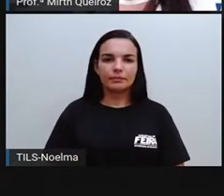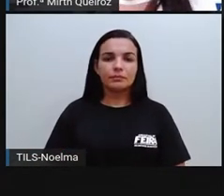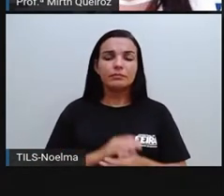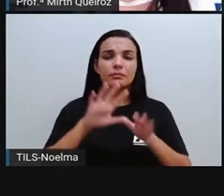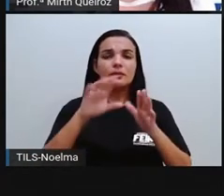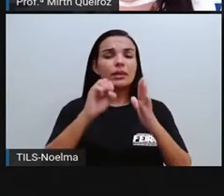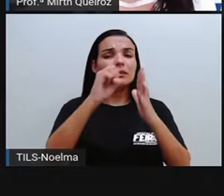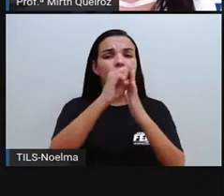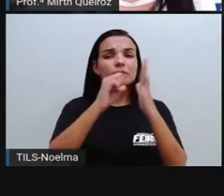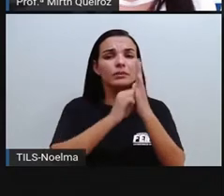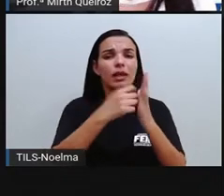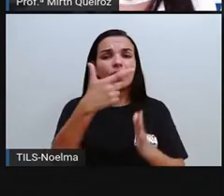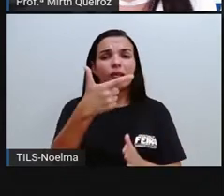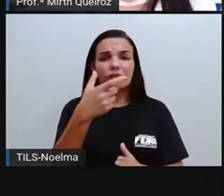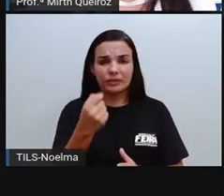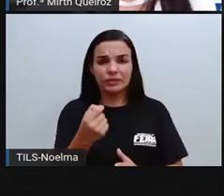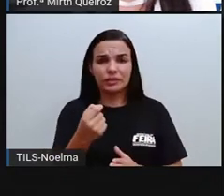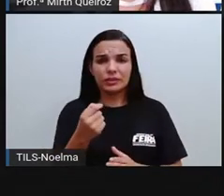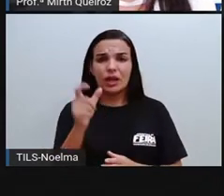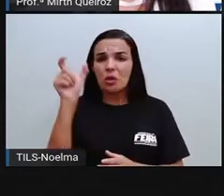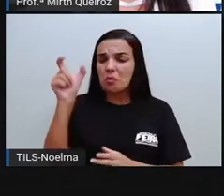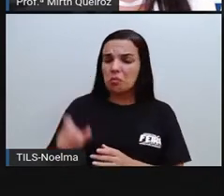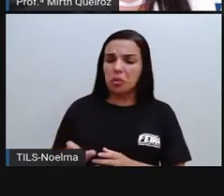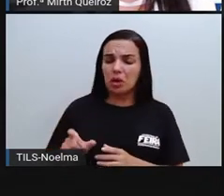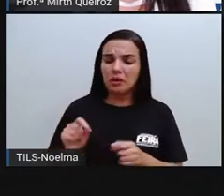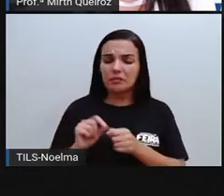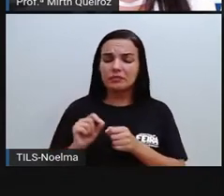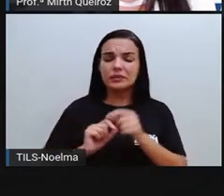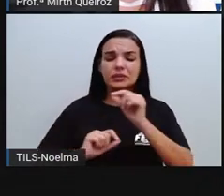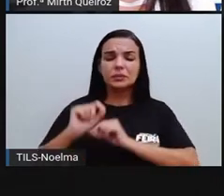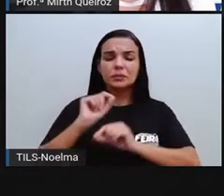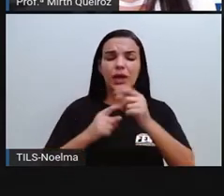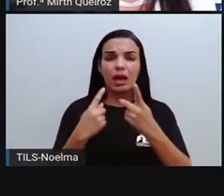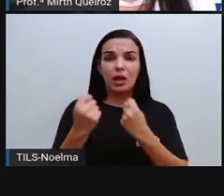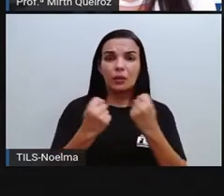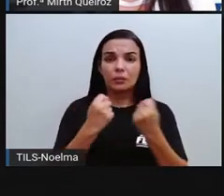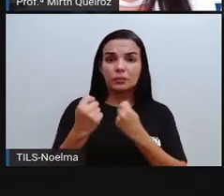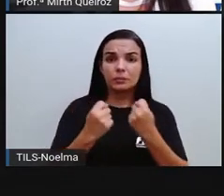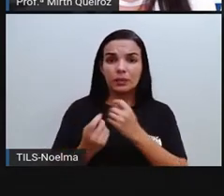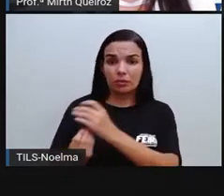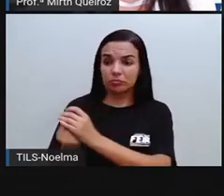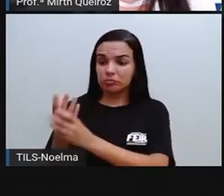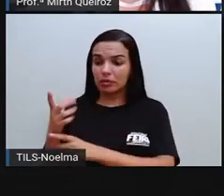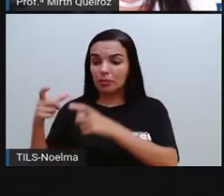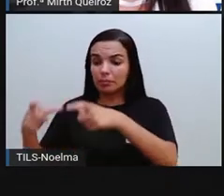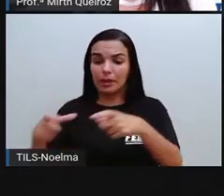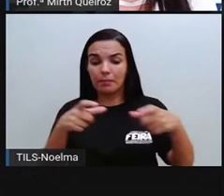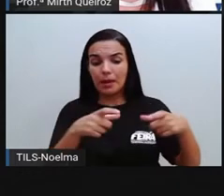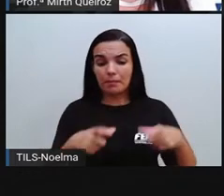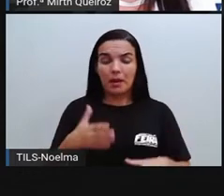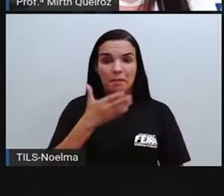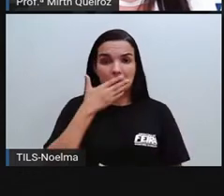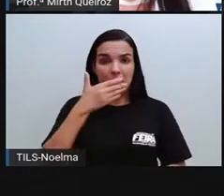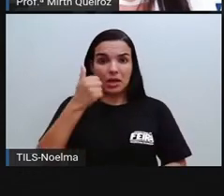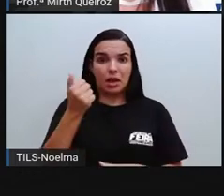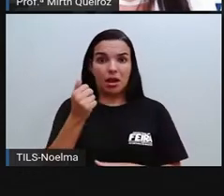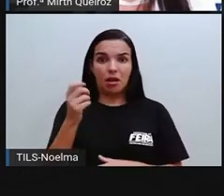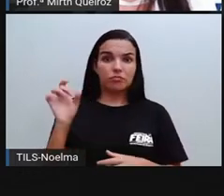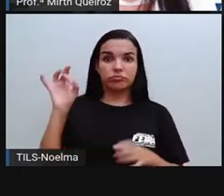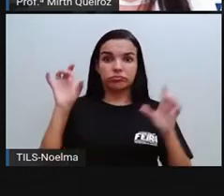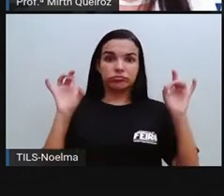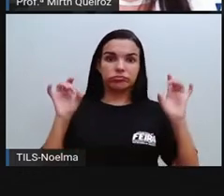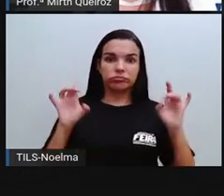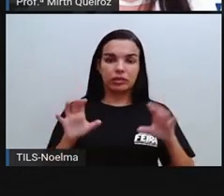No século XX, o modelo de produção capitalista criou espaços privilegiados para a instalação de indústrias no